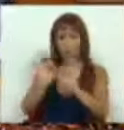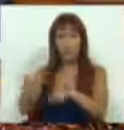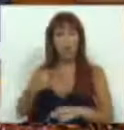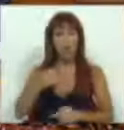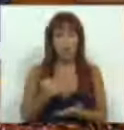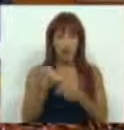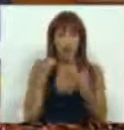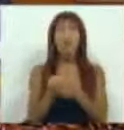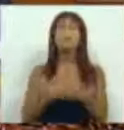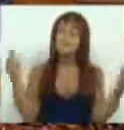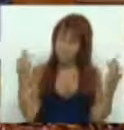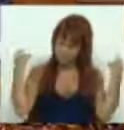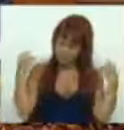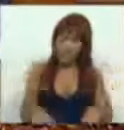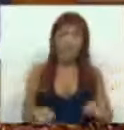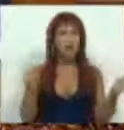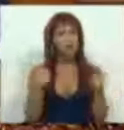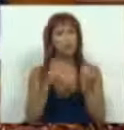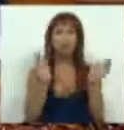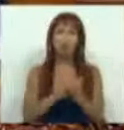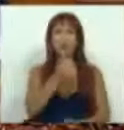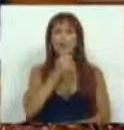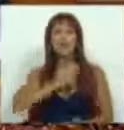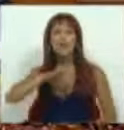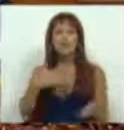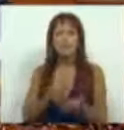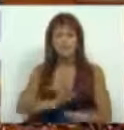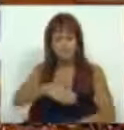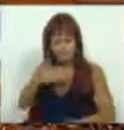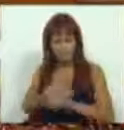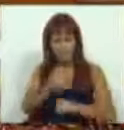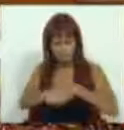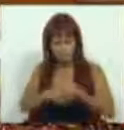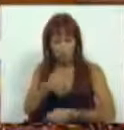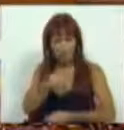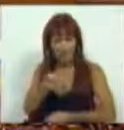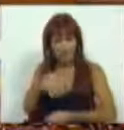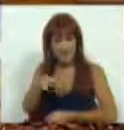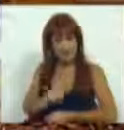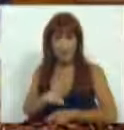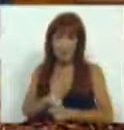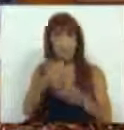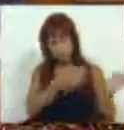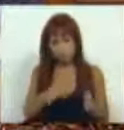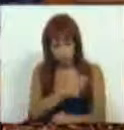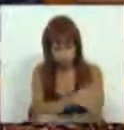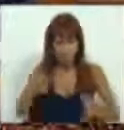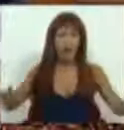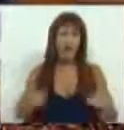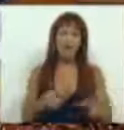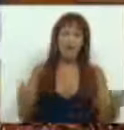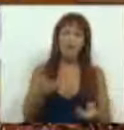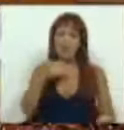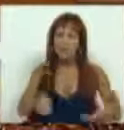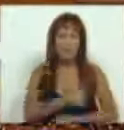O nosso apoio será dado também a todas as medidas que impliquem o reforço da eficiência do SNS, do aumento da produtividade, uma